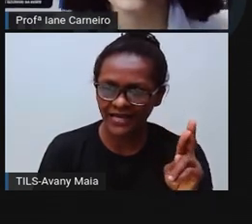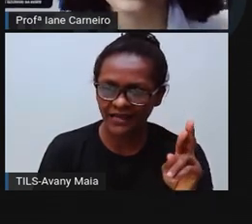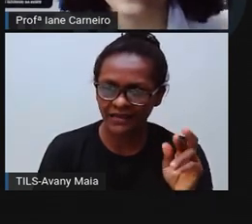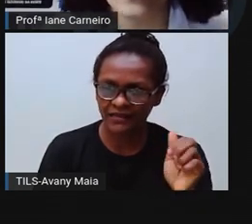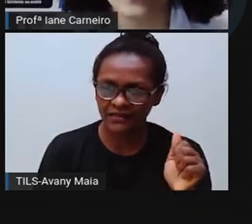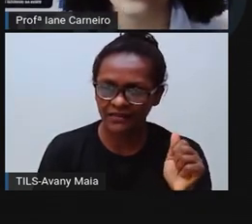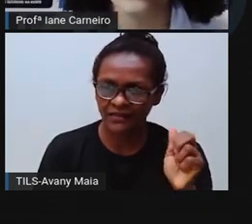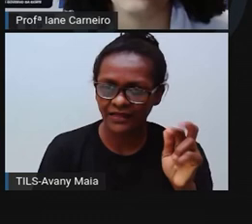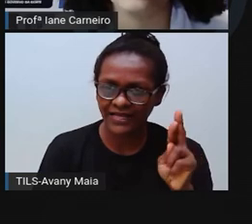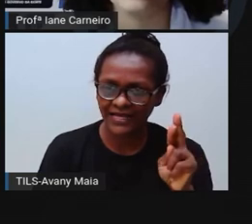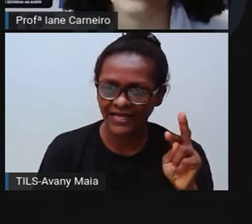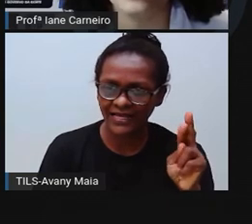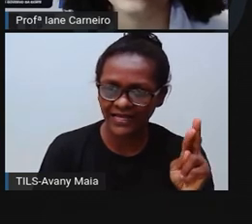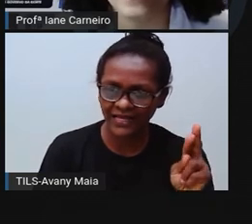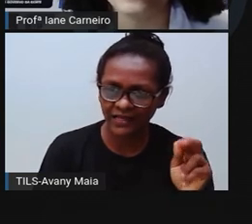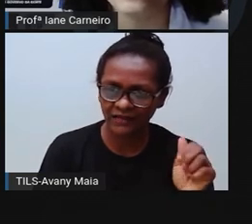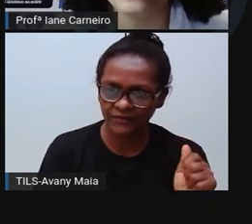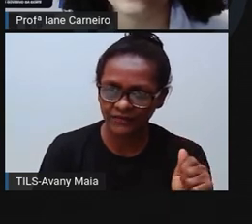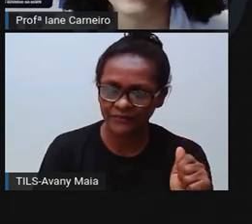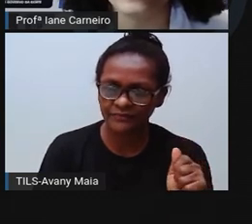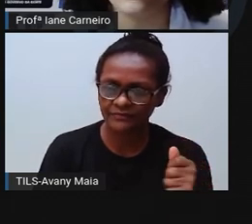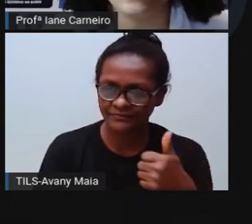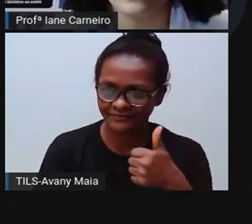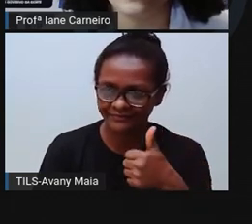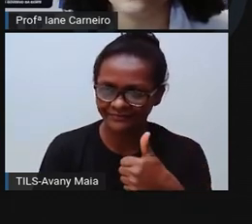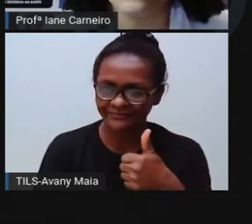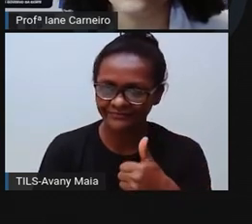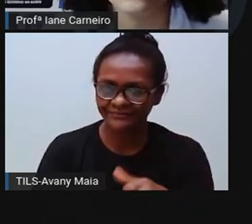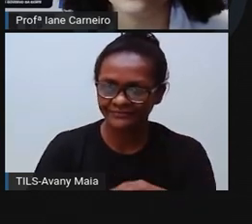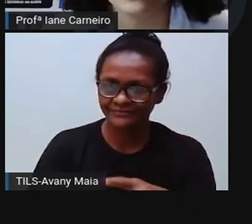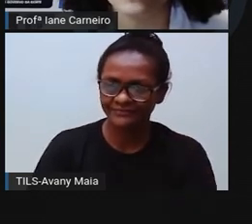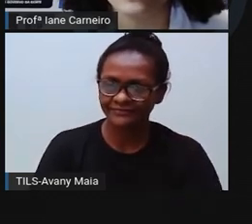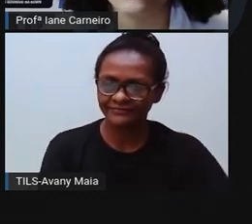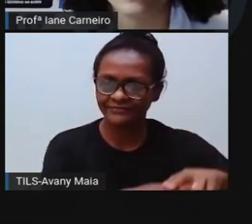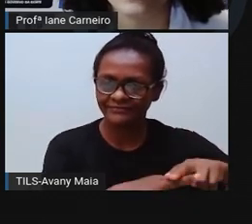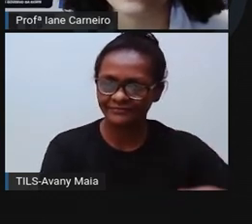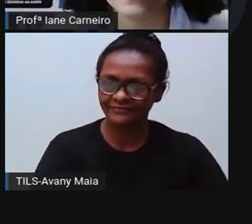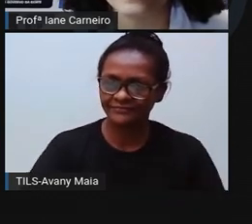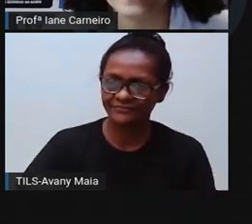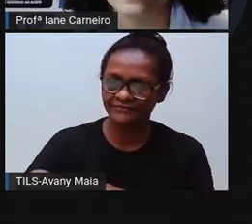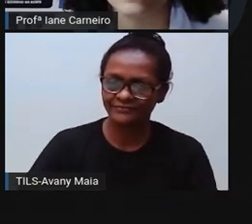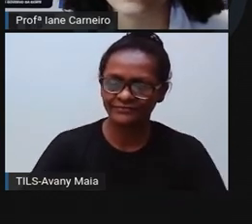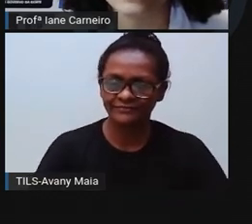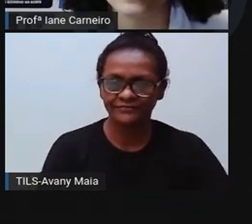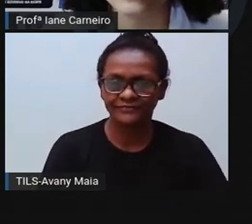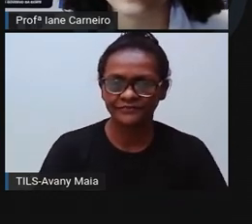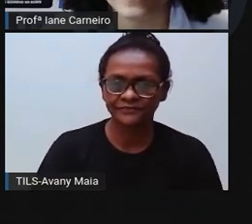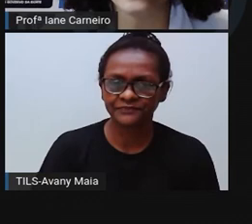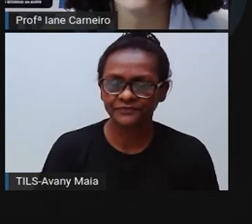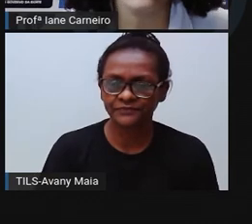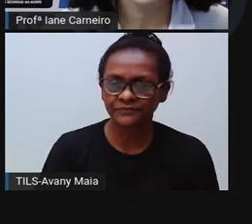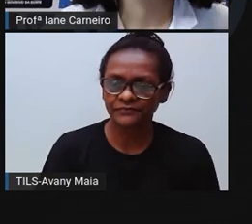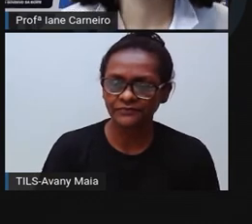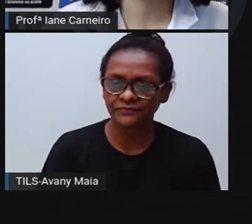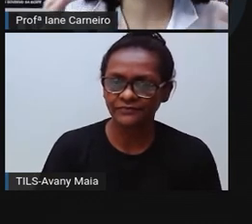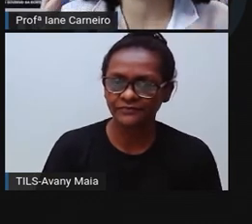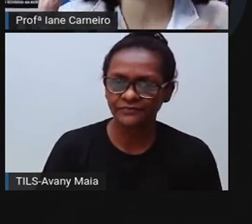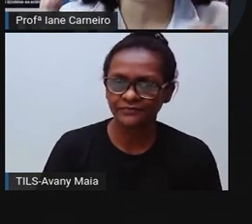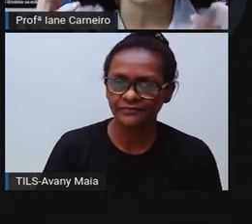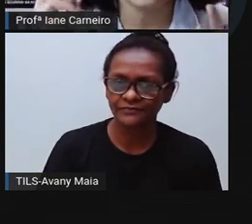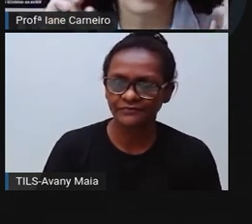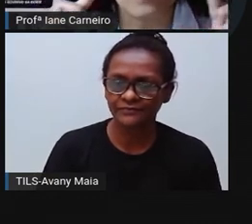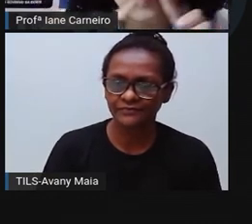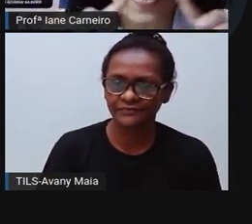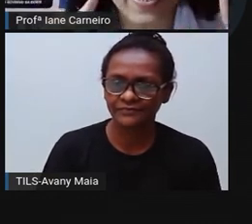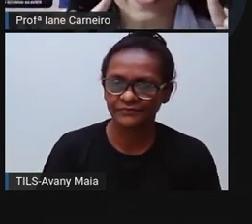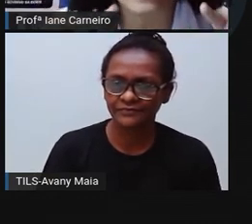Então tem que ser, ó, os dois Rezinhos aqui também, ó. Deixa eu sinalizar aqui pra vocês, tá certo? Toda vez que a gente